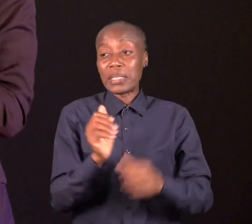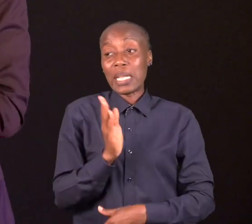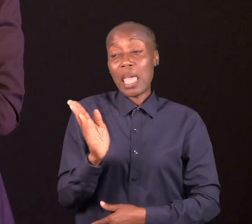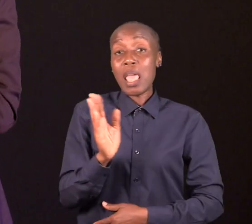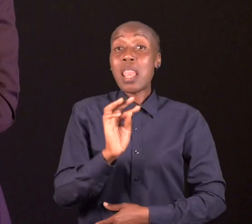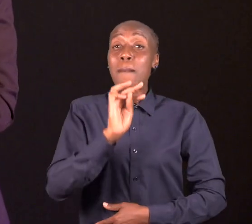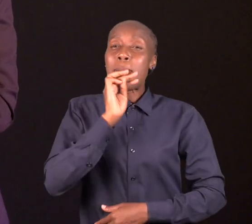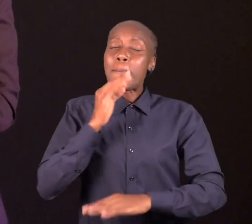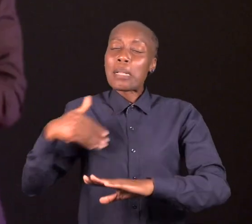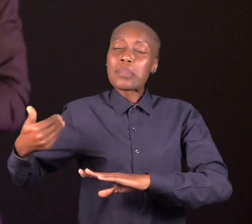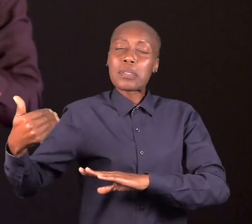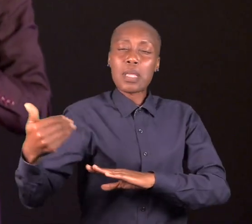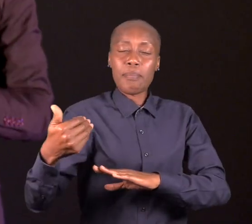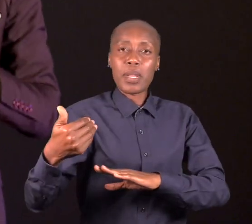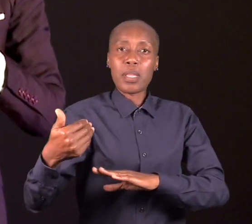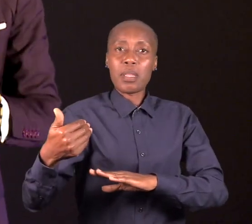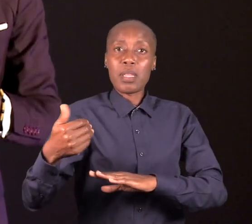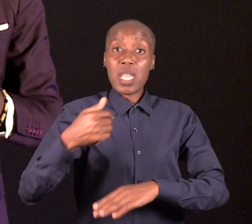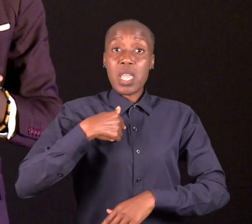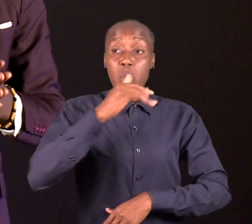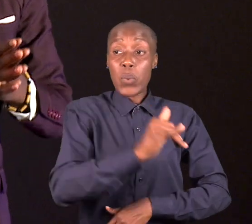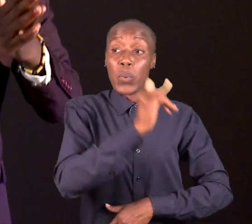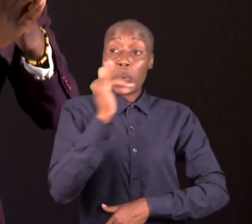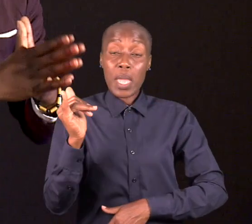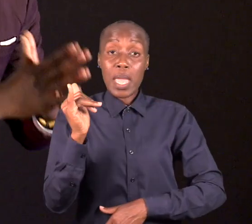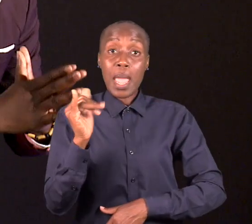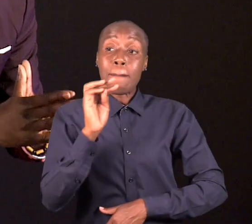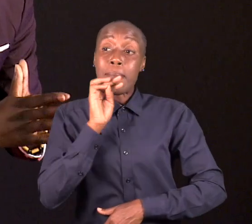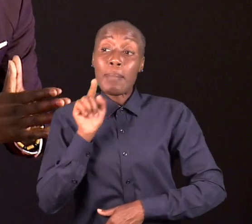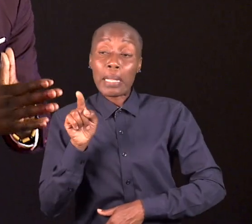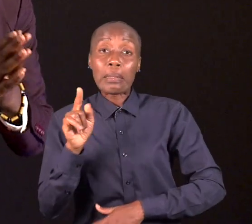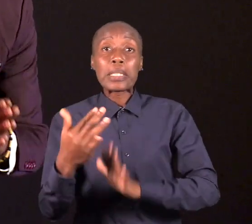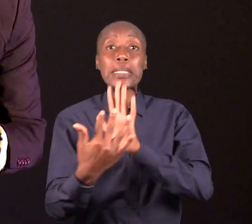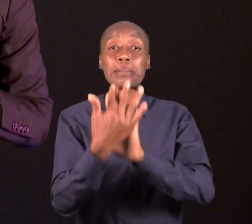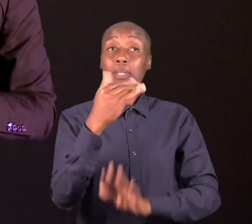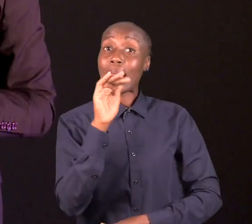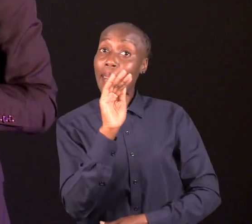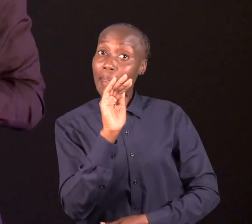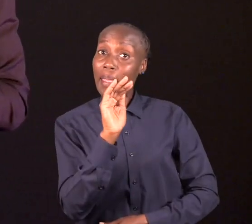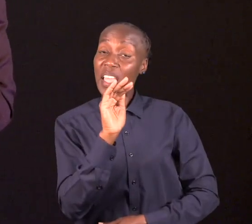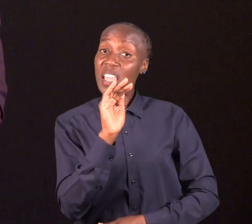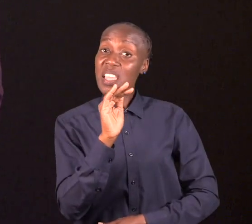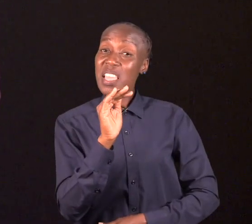filho, nunca trades mal há nenhuma mulher na tua vida.